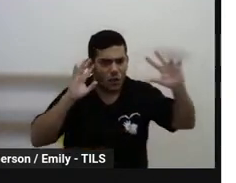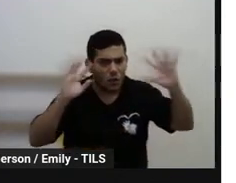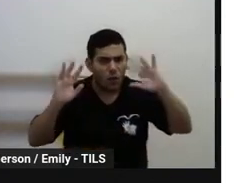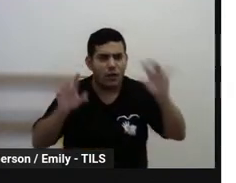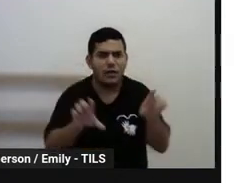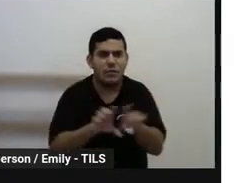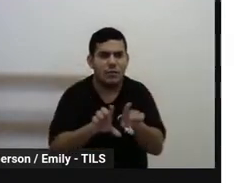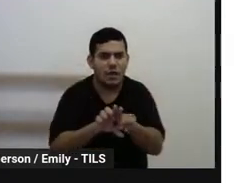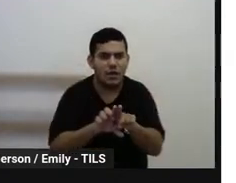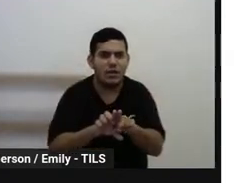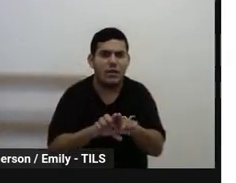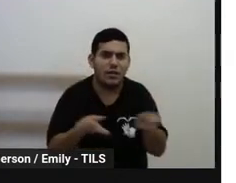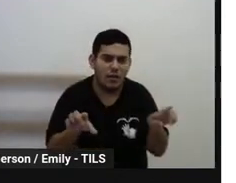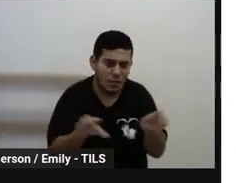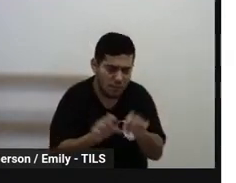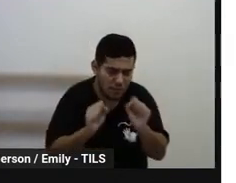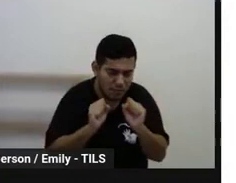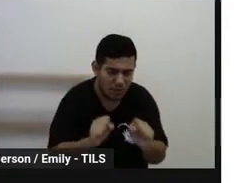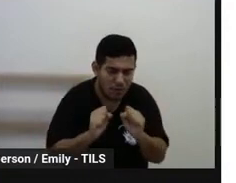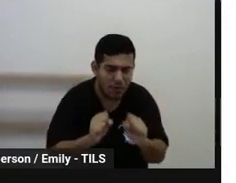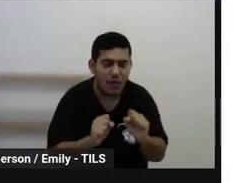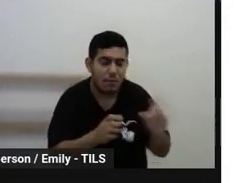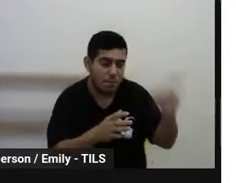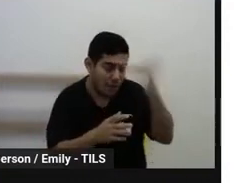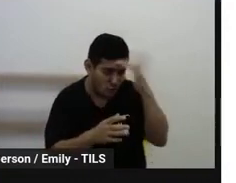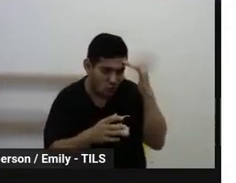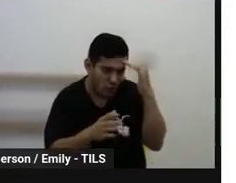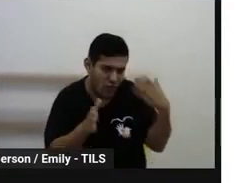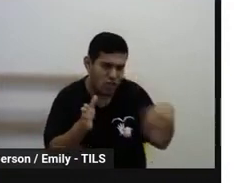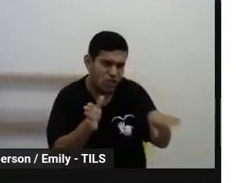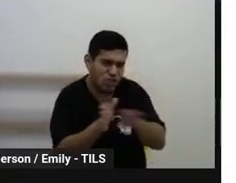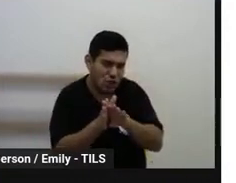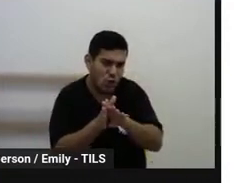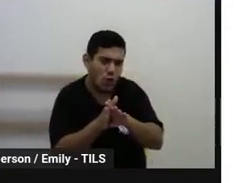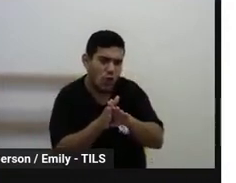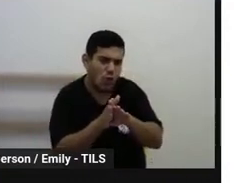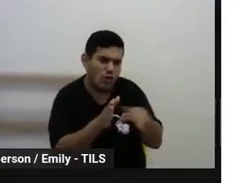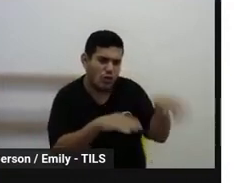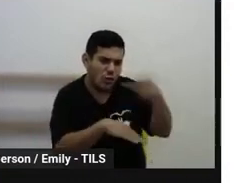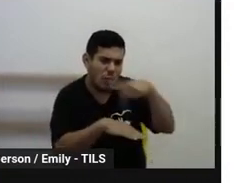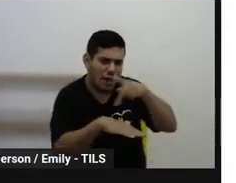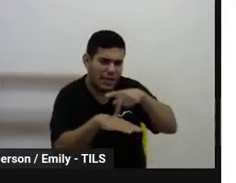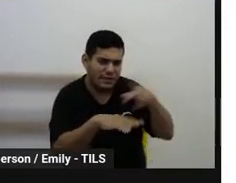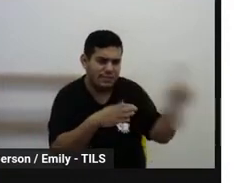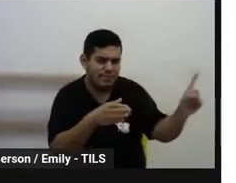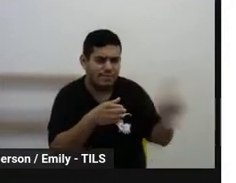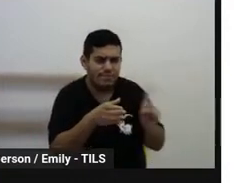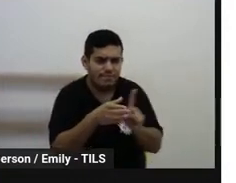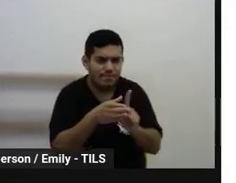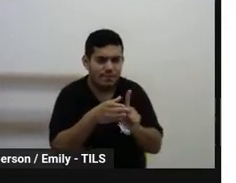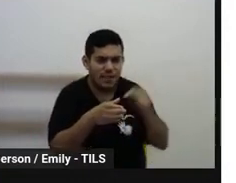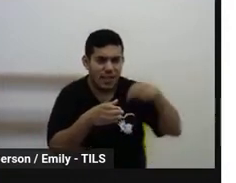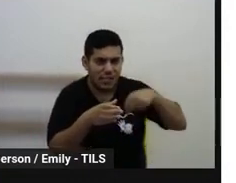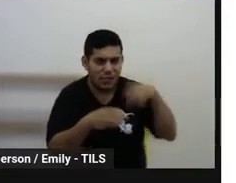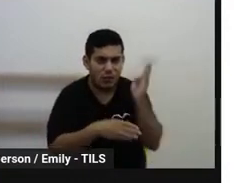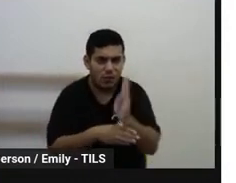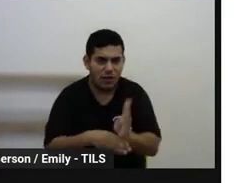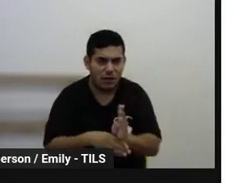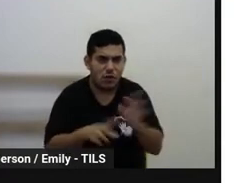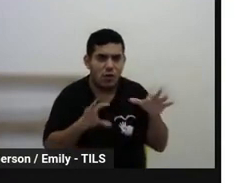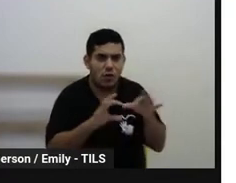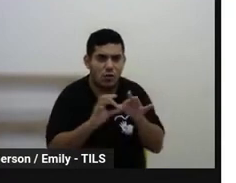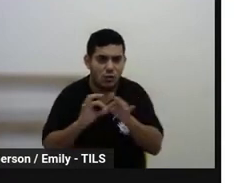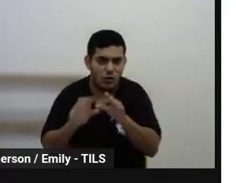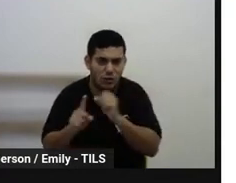algumas ponderações sobre a chegada desses imigrantes e refugiados, né, no contexto social e